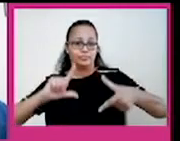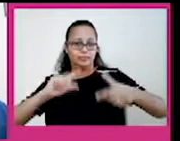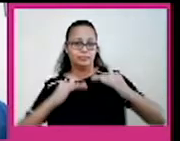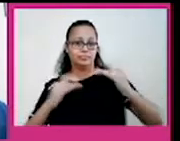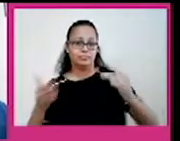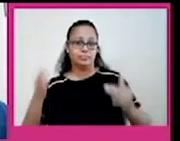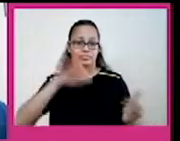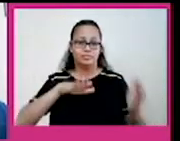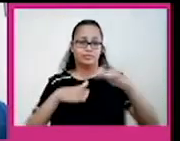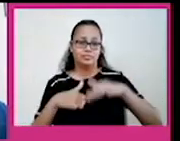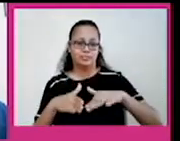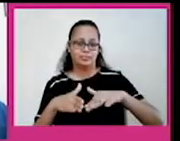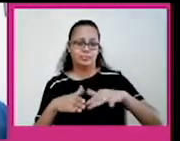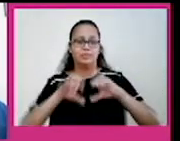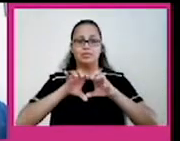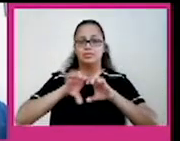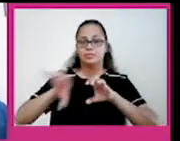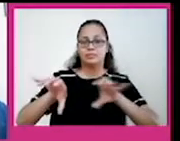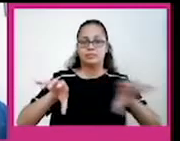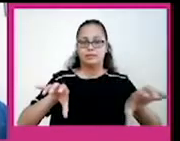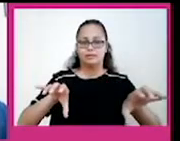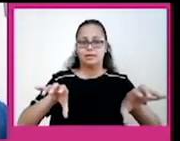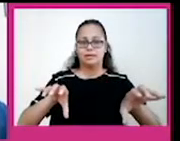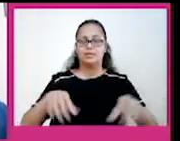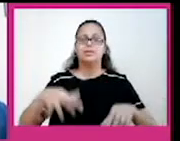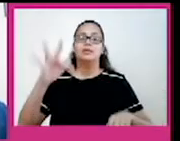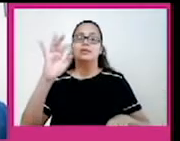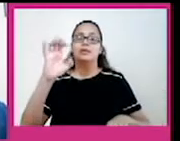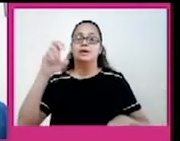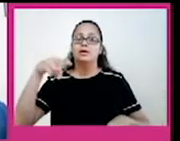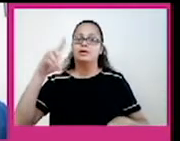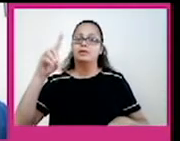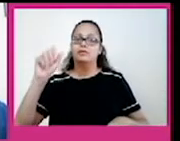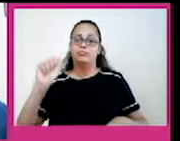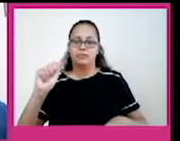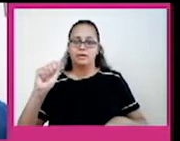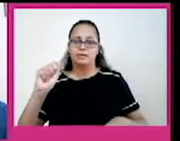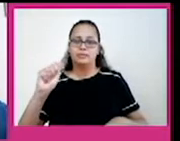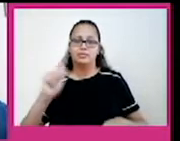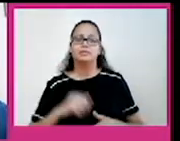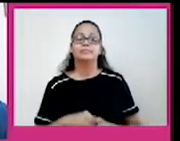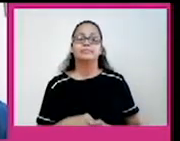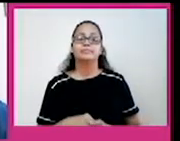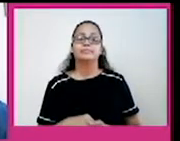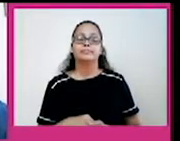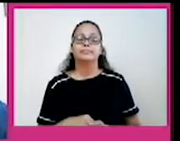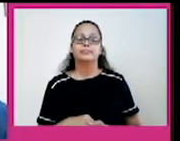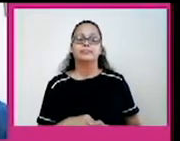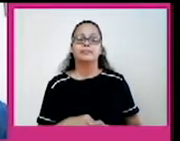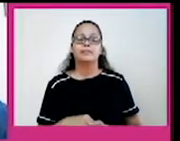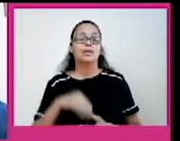uma fenda tectônica, onde estão dispostos dois lagos, o Managua e o Nicarágua.